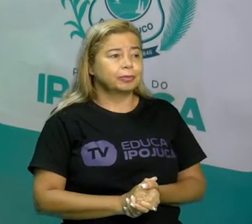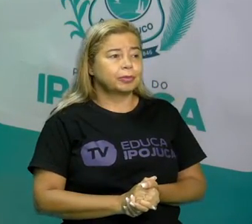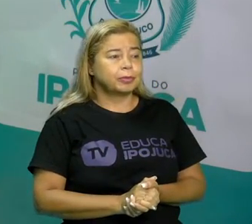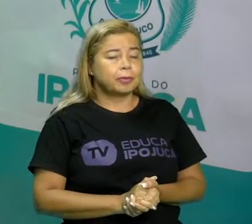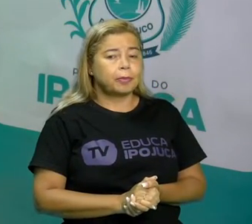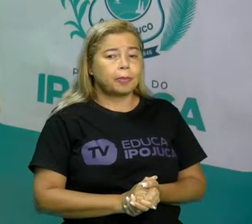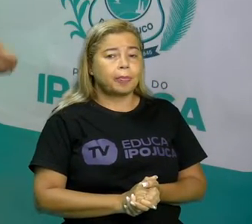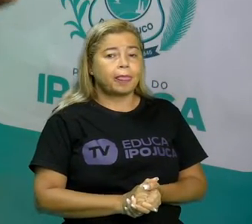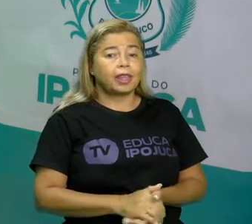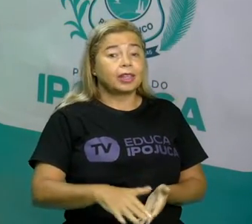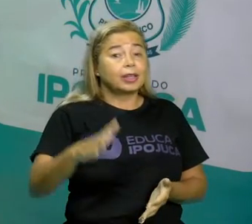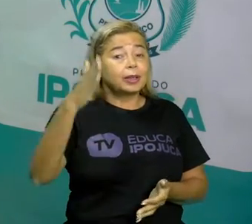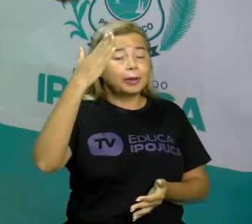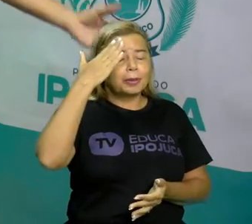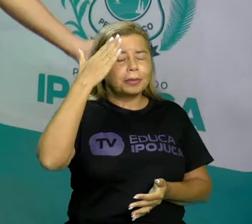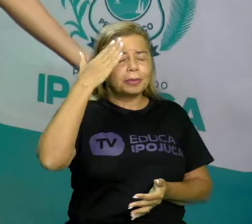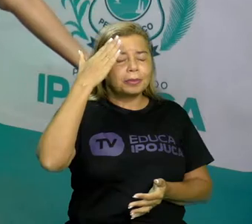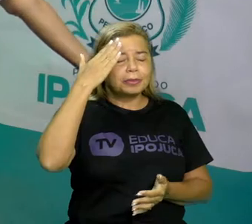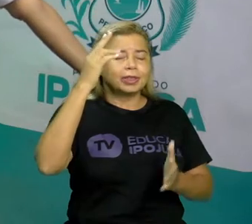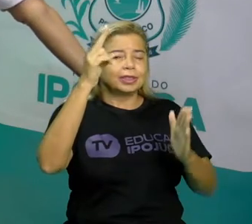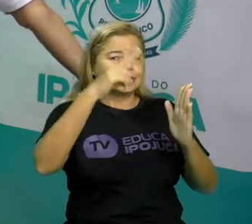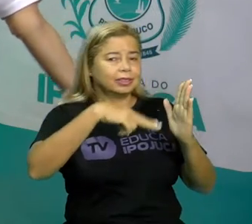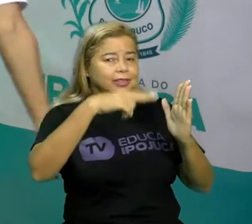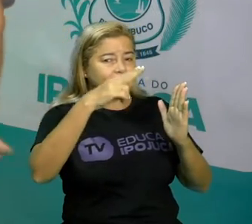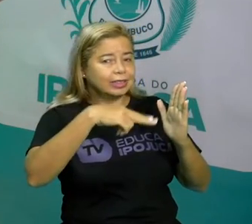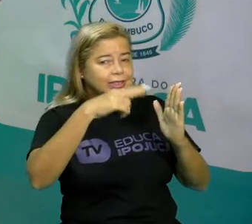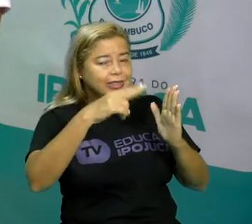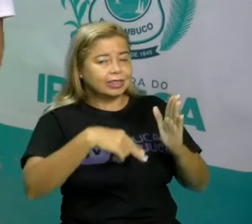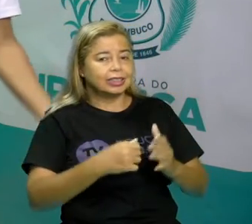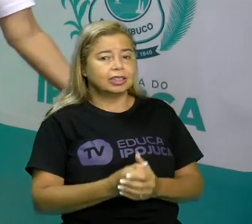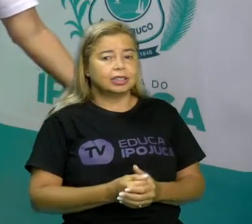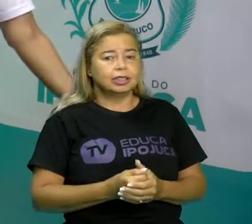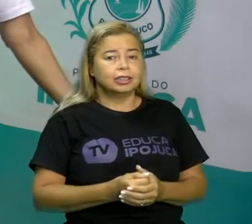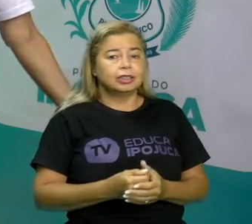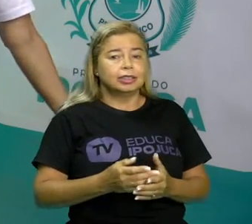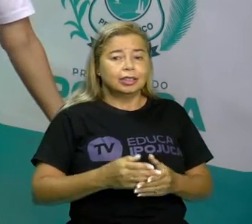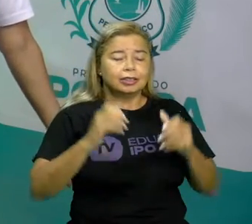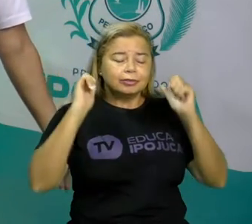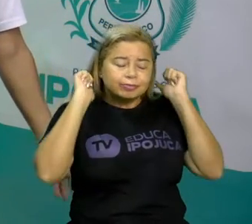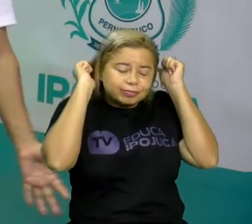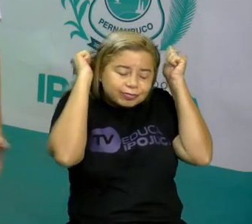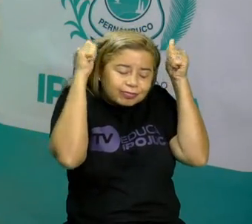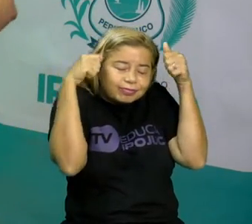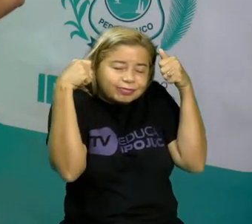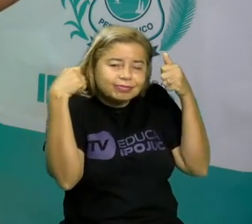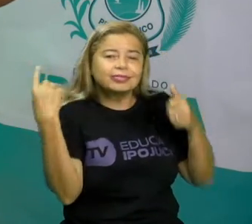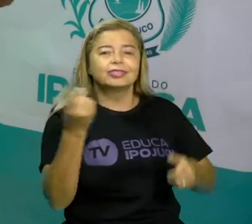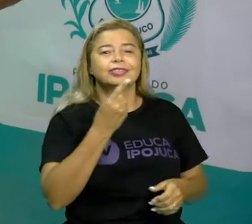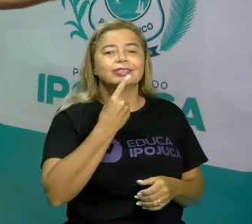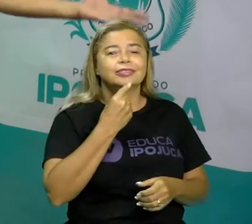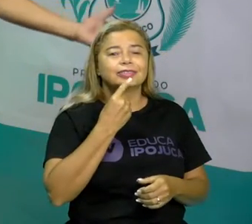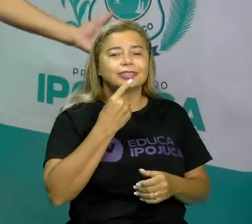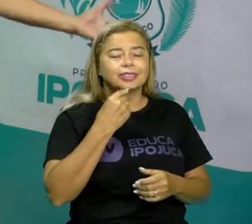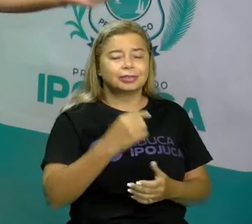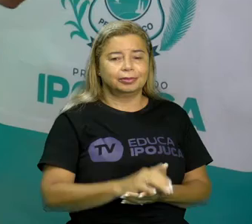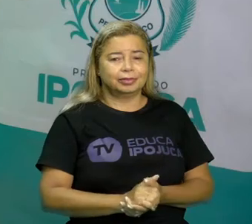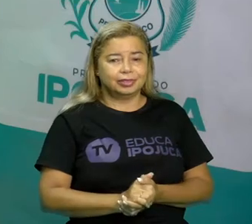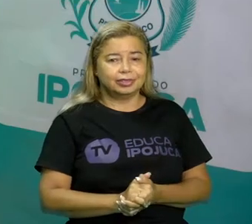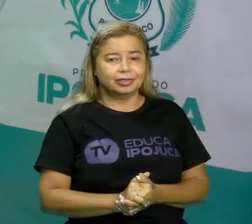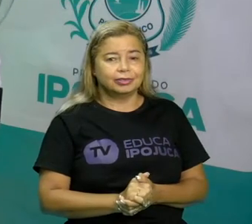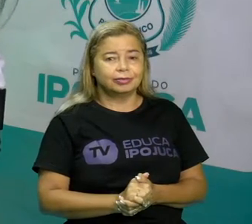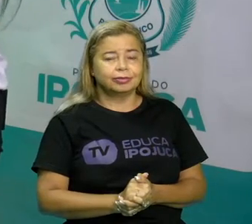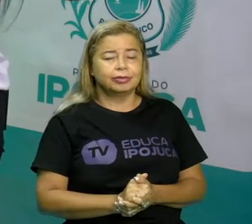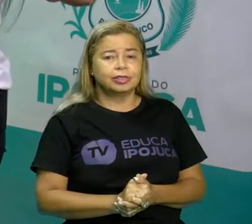Compreensão e leitura. Uma leitura que vocês sempre escutam, né? Chapeuzinho vermelho. Para que a gente possa entender,